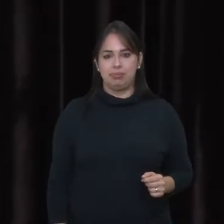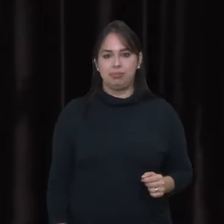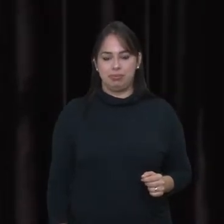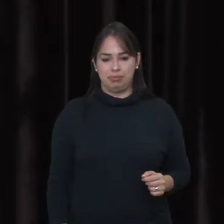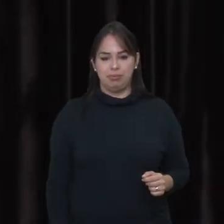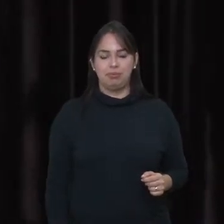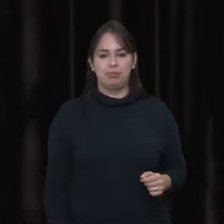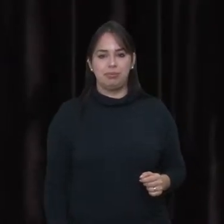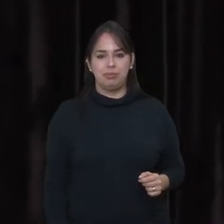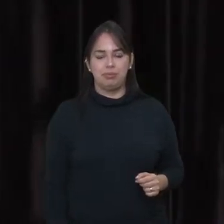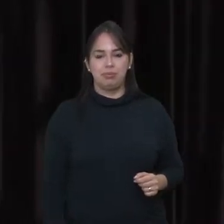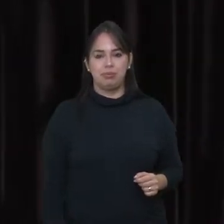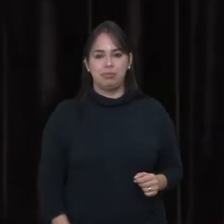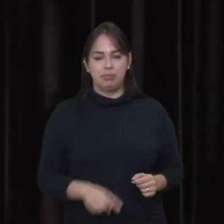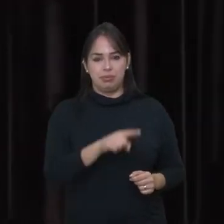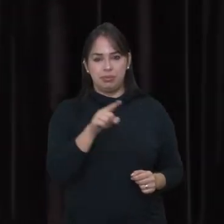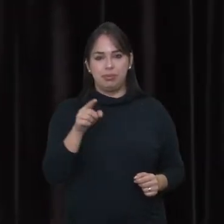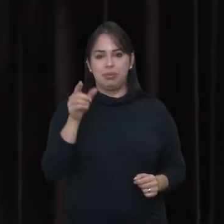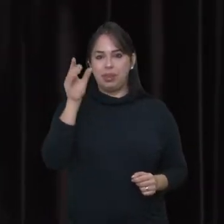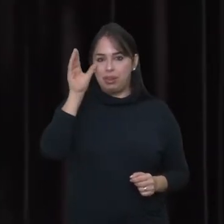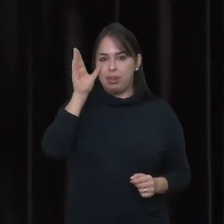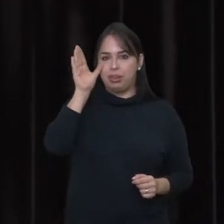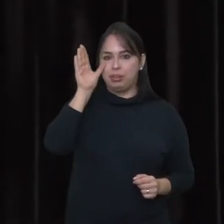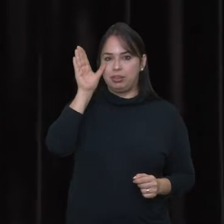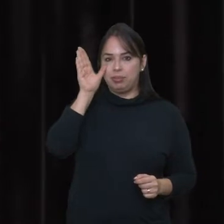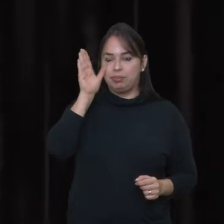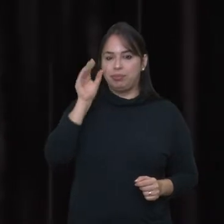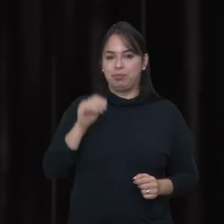Vocês podem estar curiosos, né?